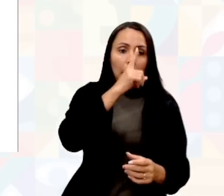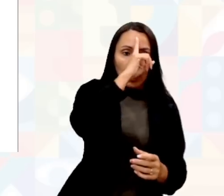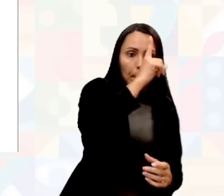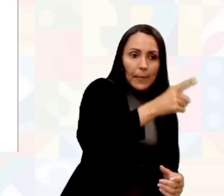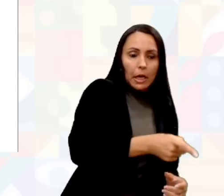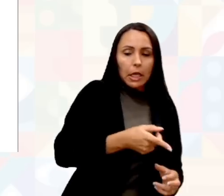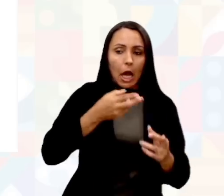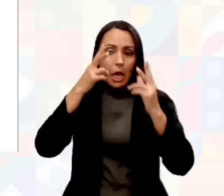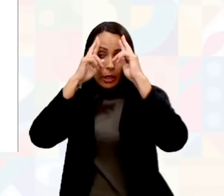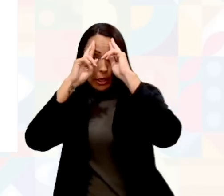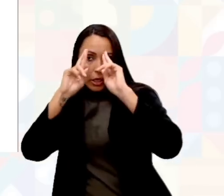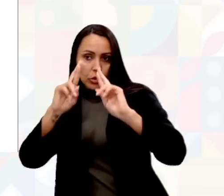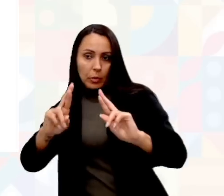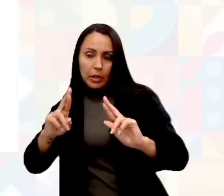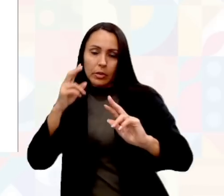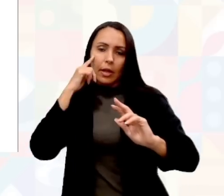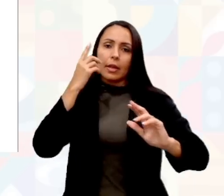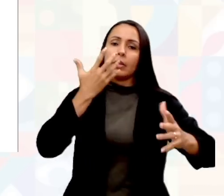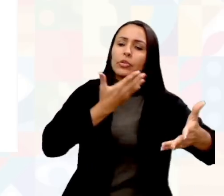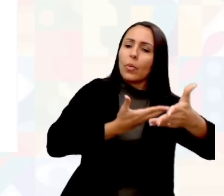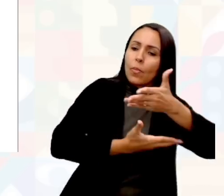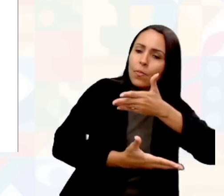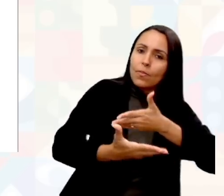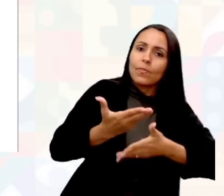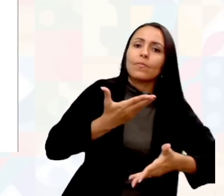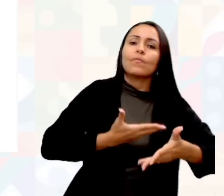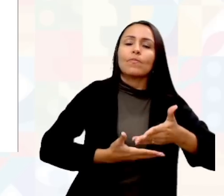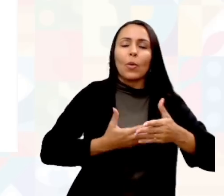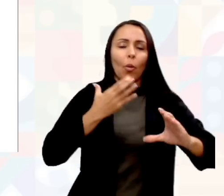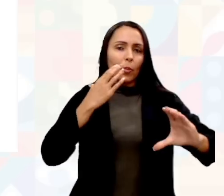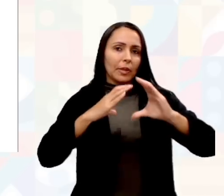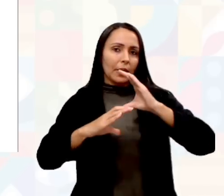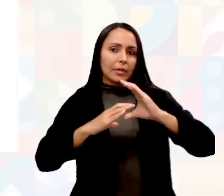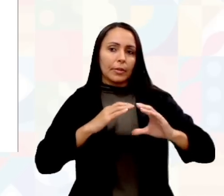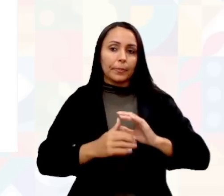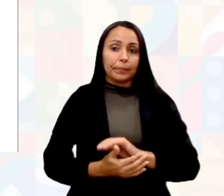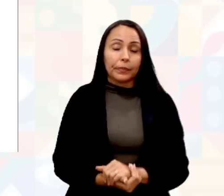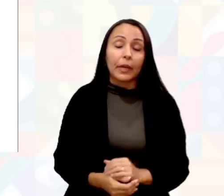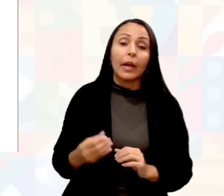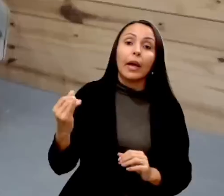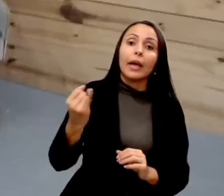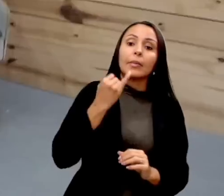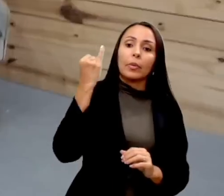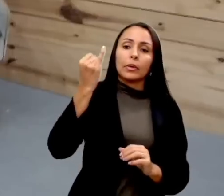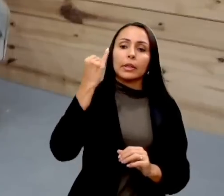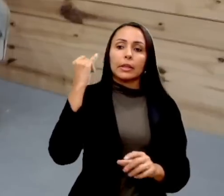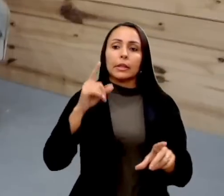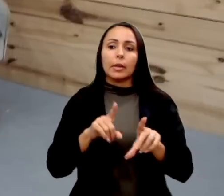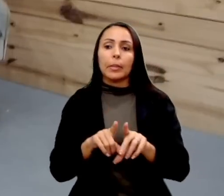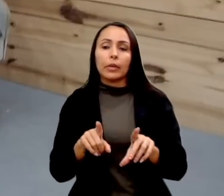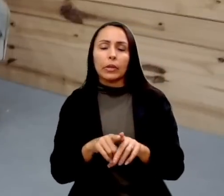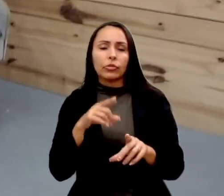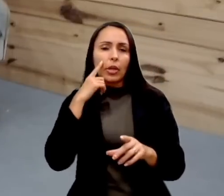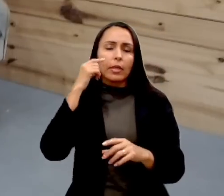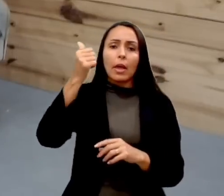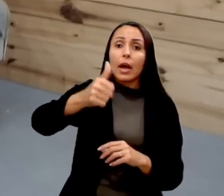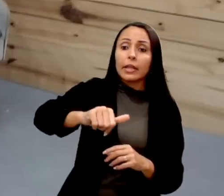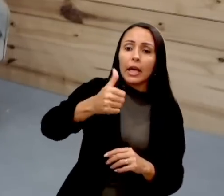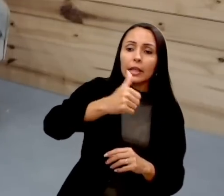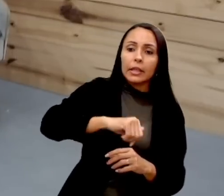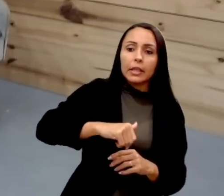obedece, porque eles estão em mim se comunicando. Acho uma coisa importante salientar, que quando a gente analisa os